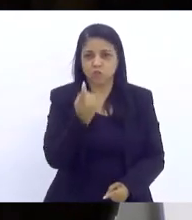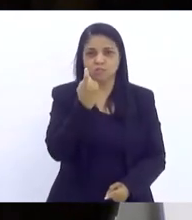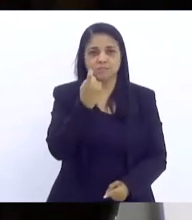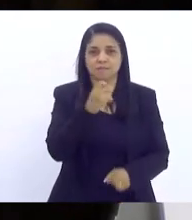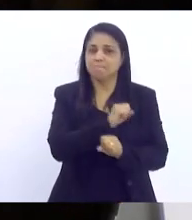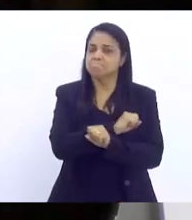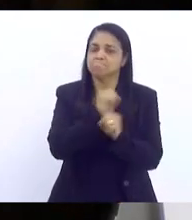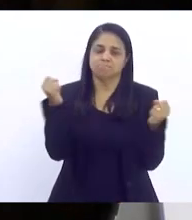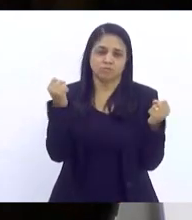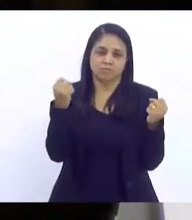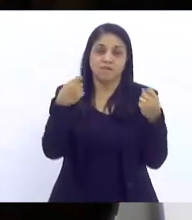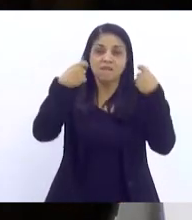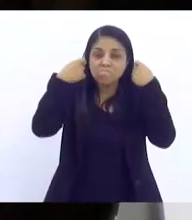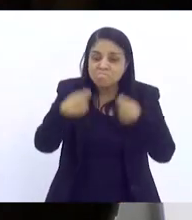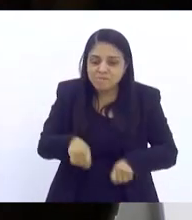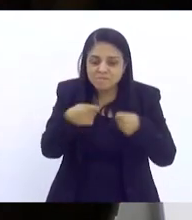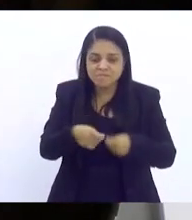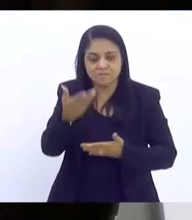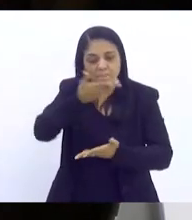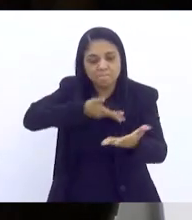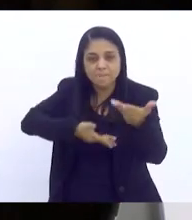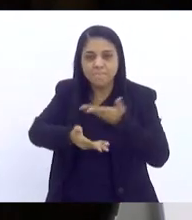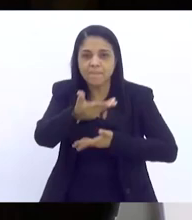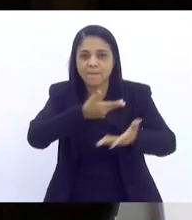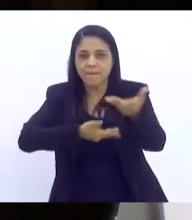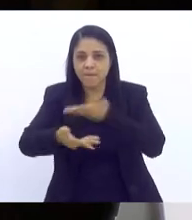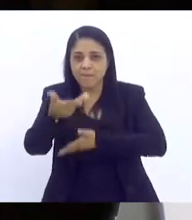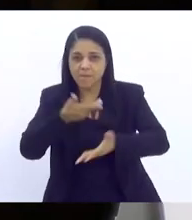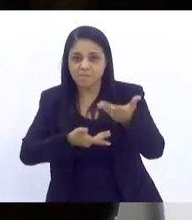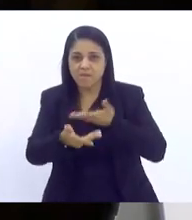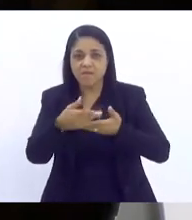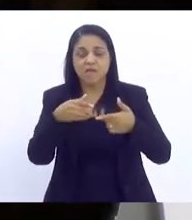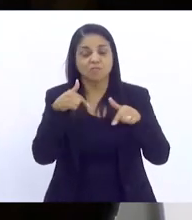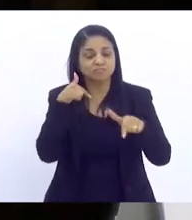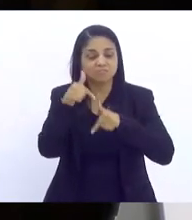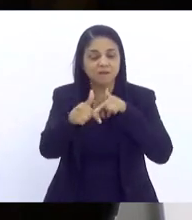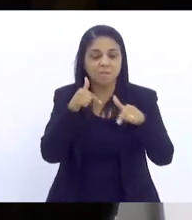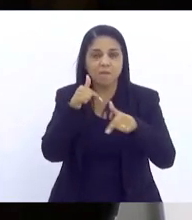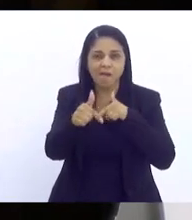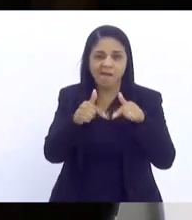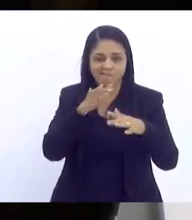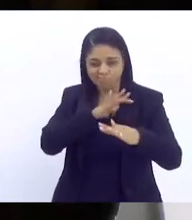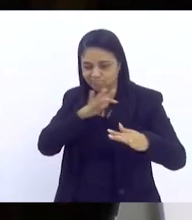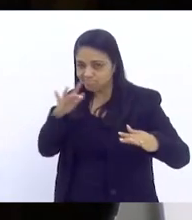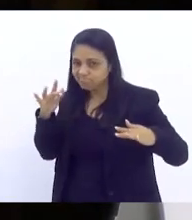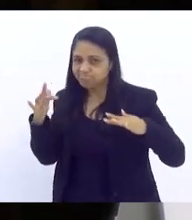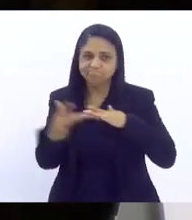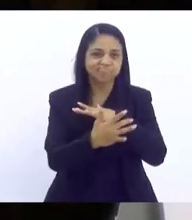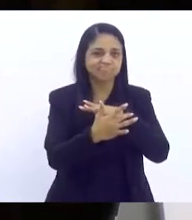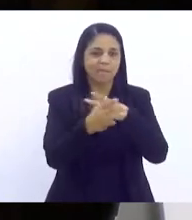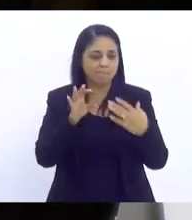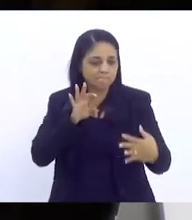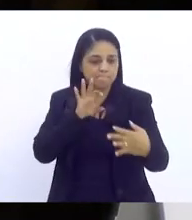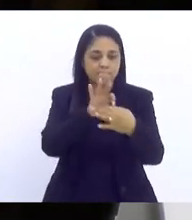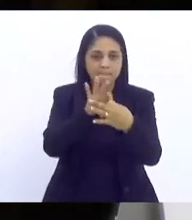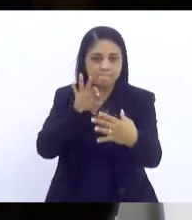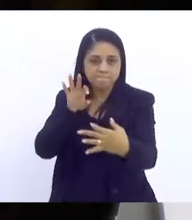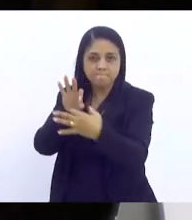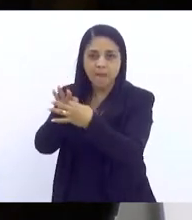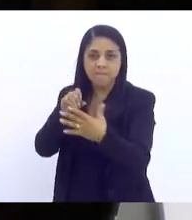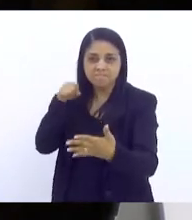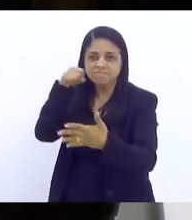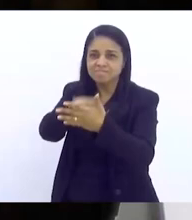só. E é isso que a gente traz de um trabalho em rede. É um trabalho de persistência